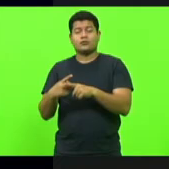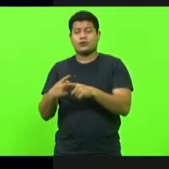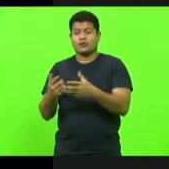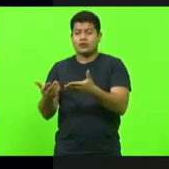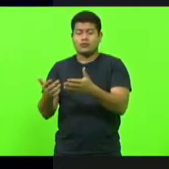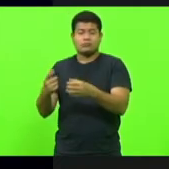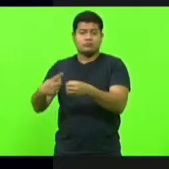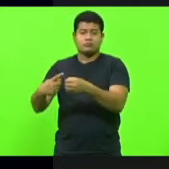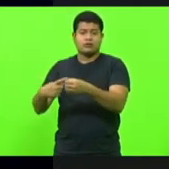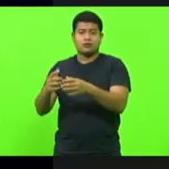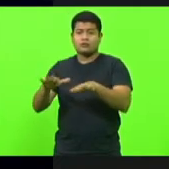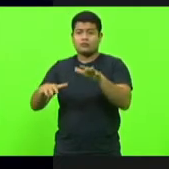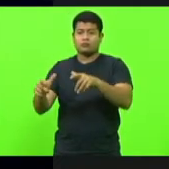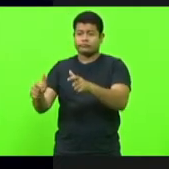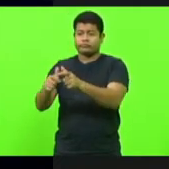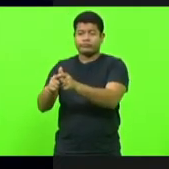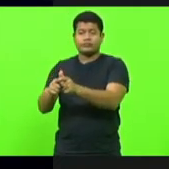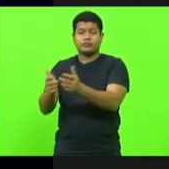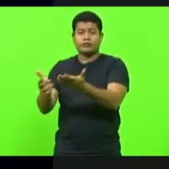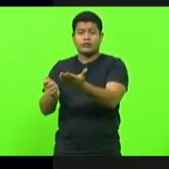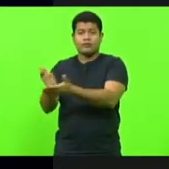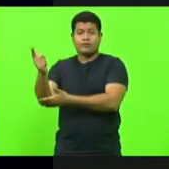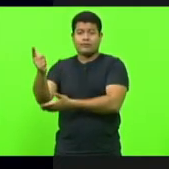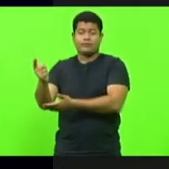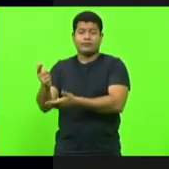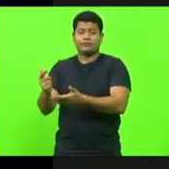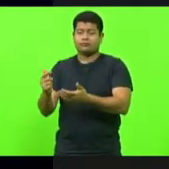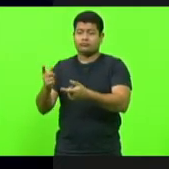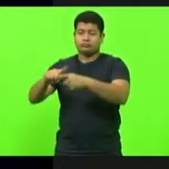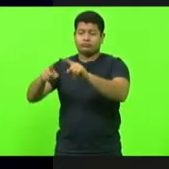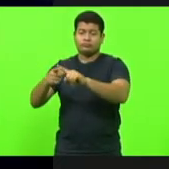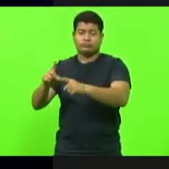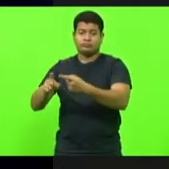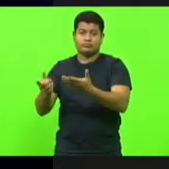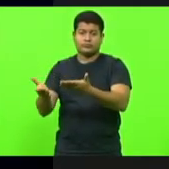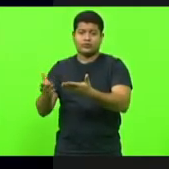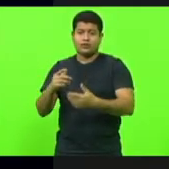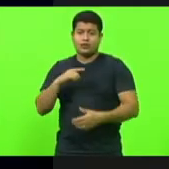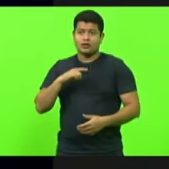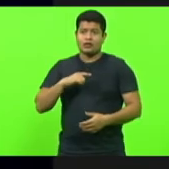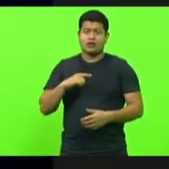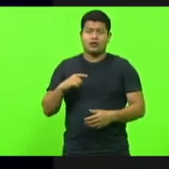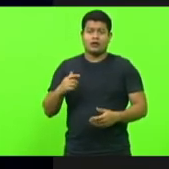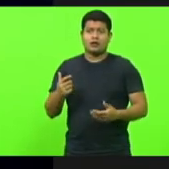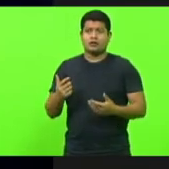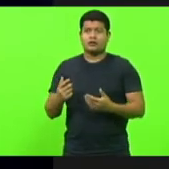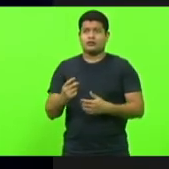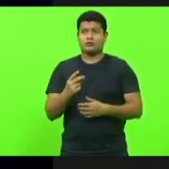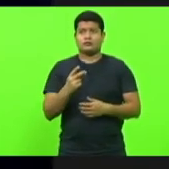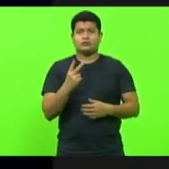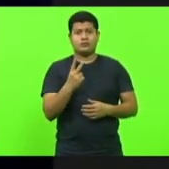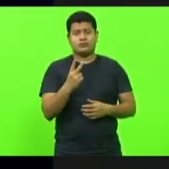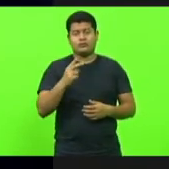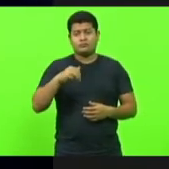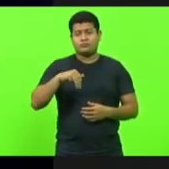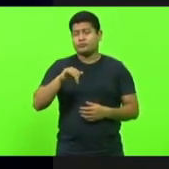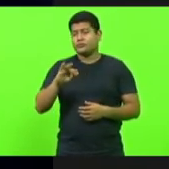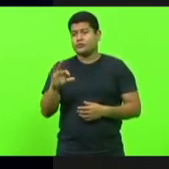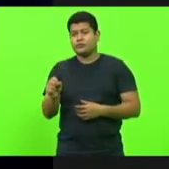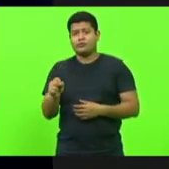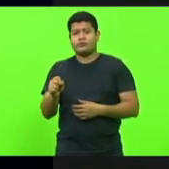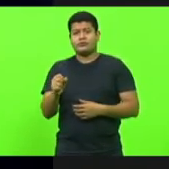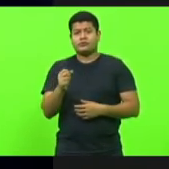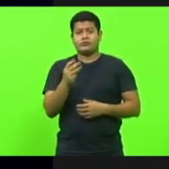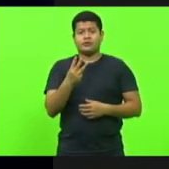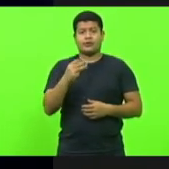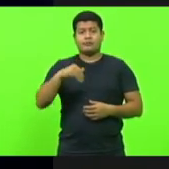para ele poder comprar um equipamento. município, às vezes, que tem dois milhões, três milhões de reais por